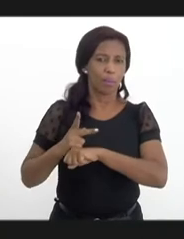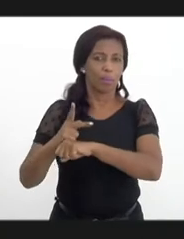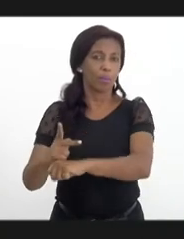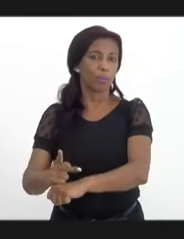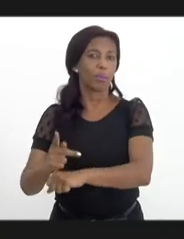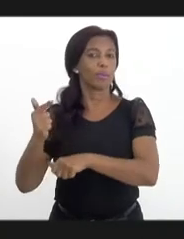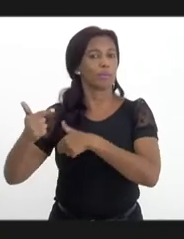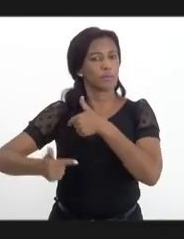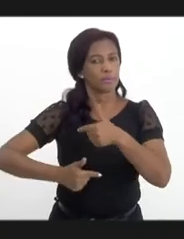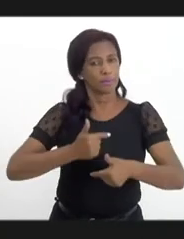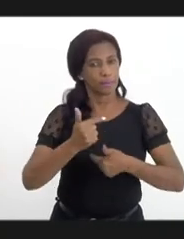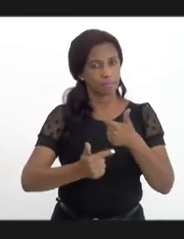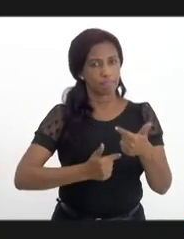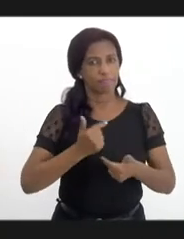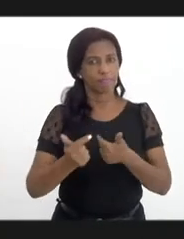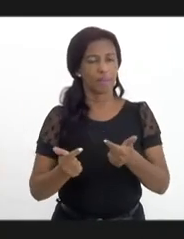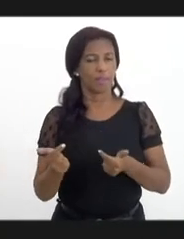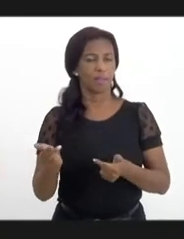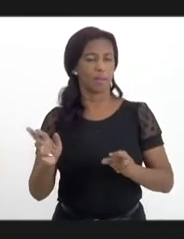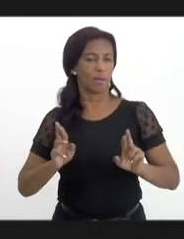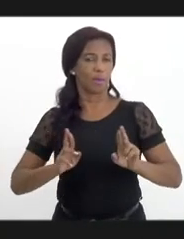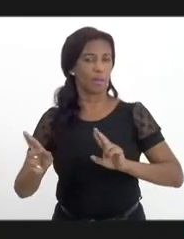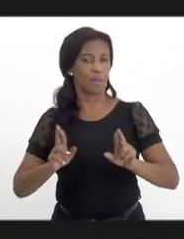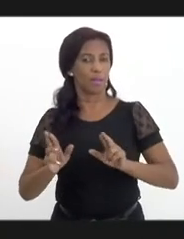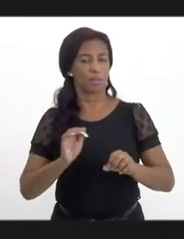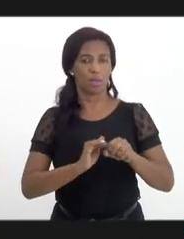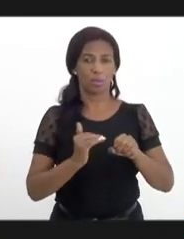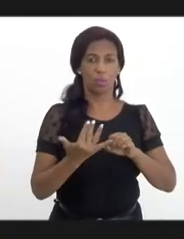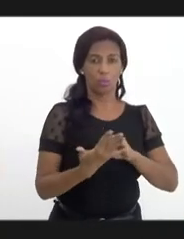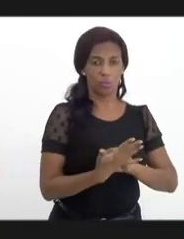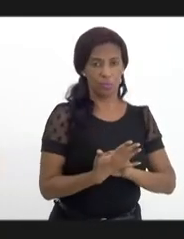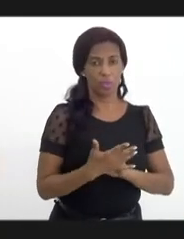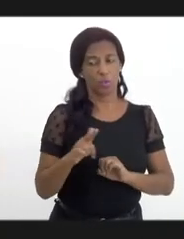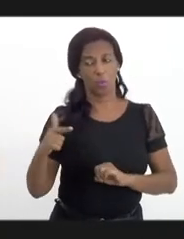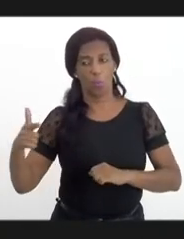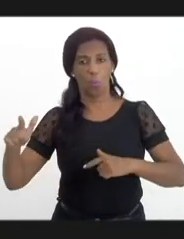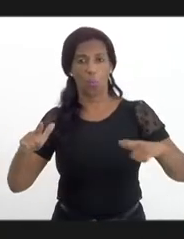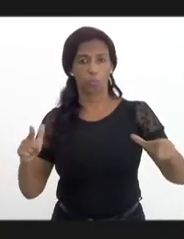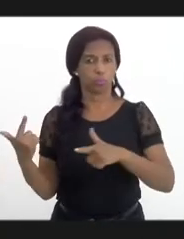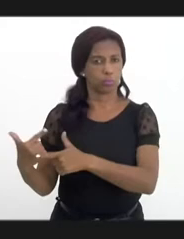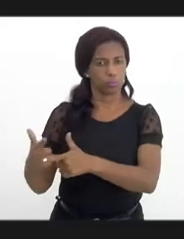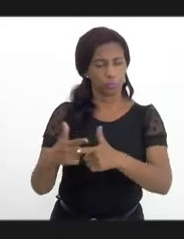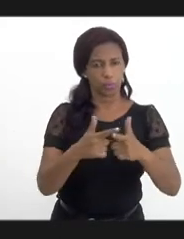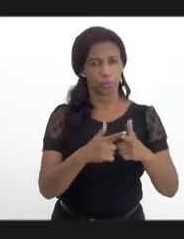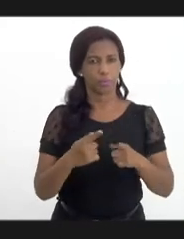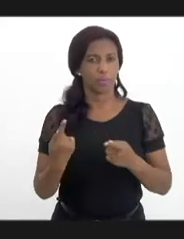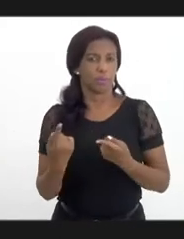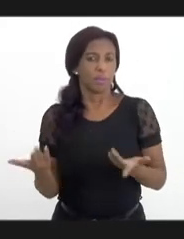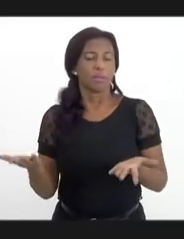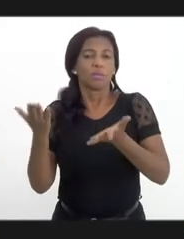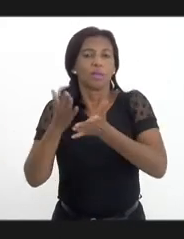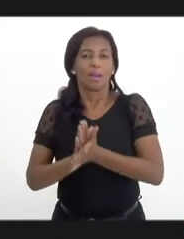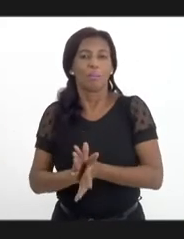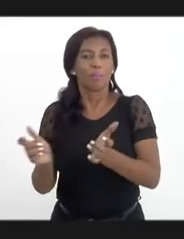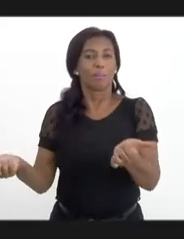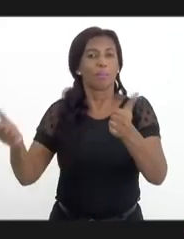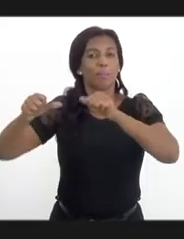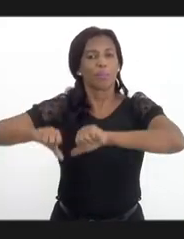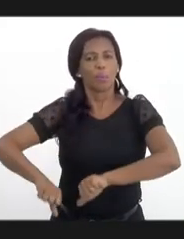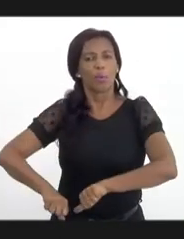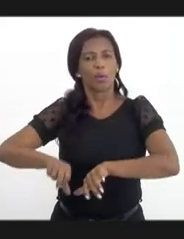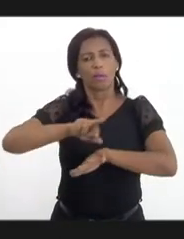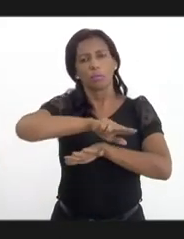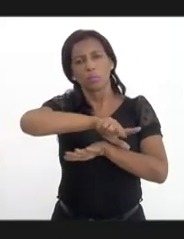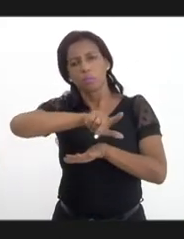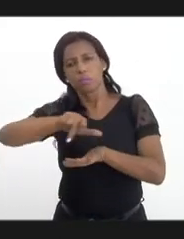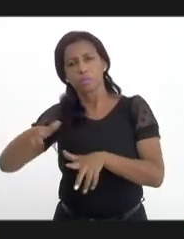serviços que não sejam relacionados à COVID e isso acabou agravando uma série de